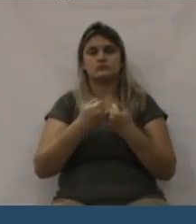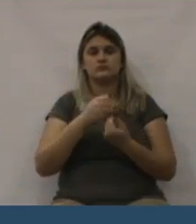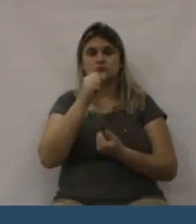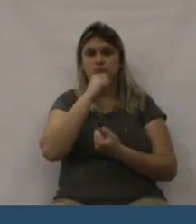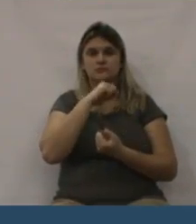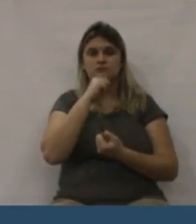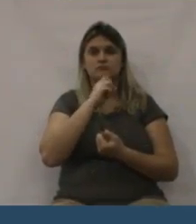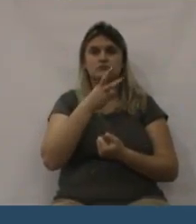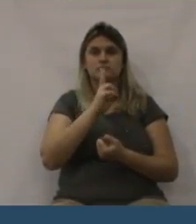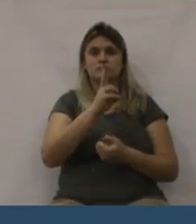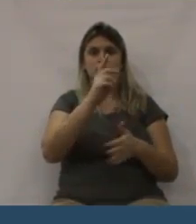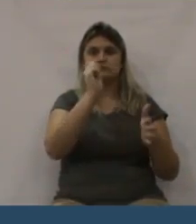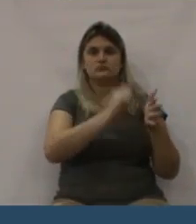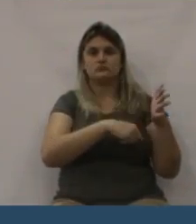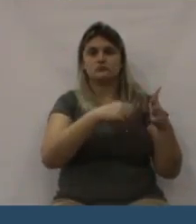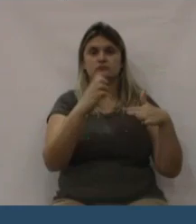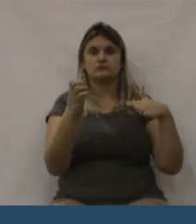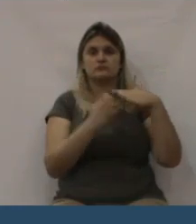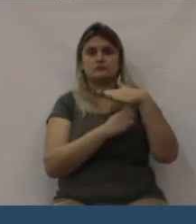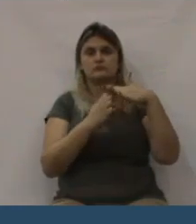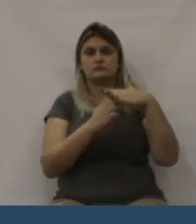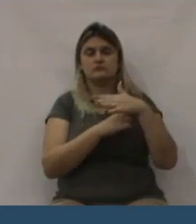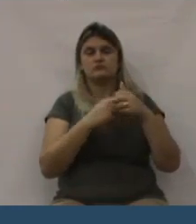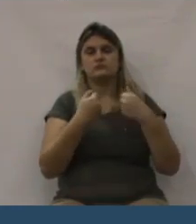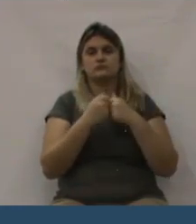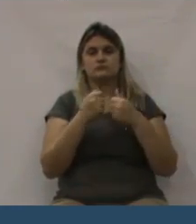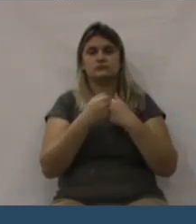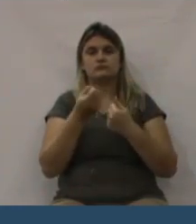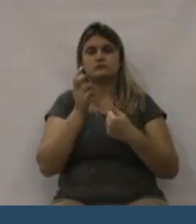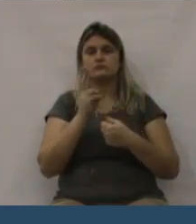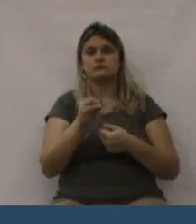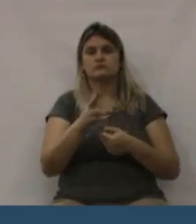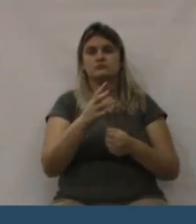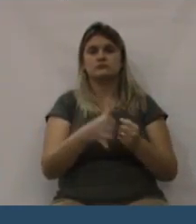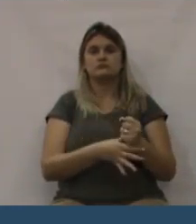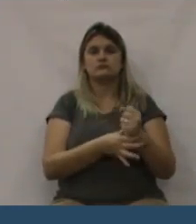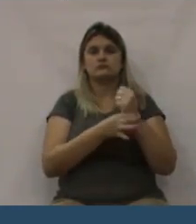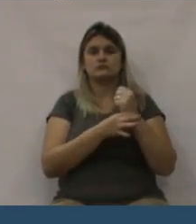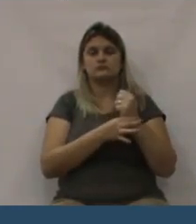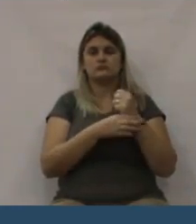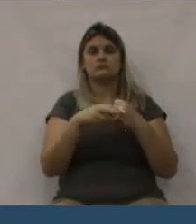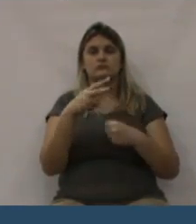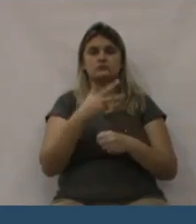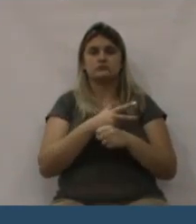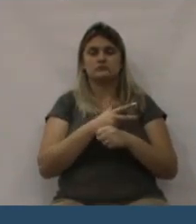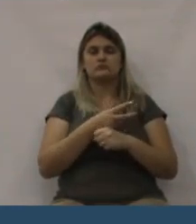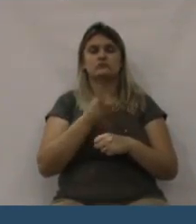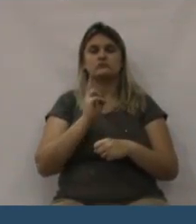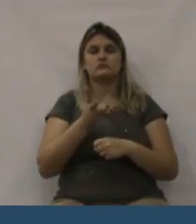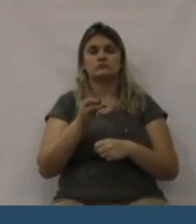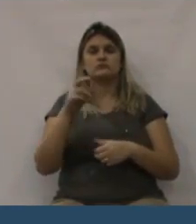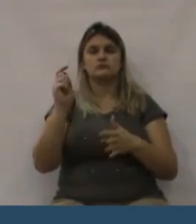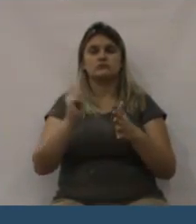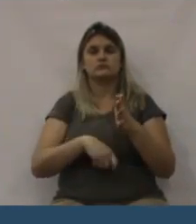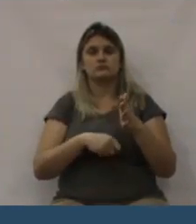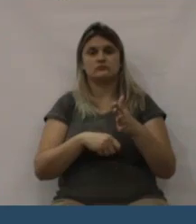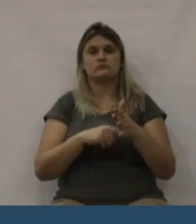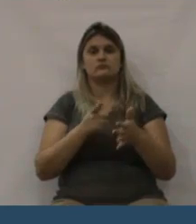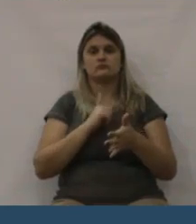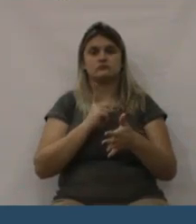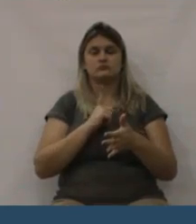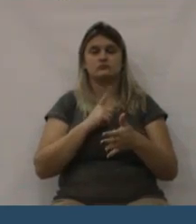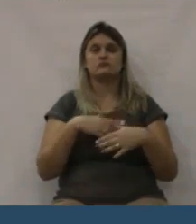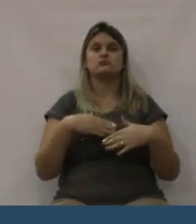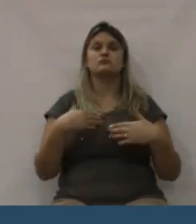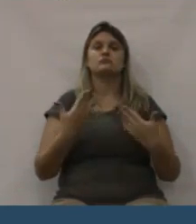condições para o transporte. E, nesse mandato também, junto ao prefeito,